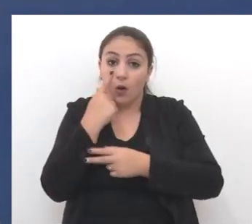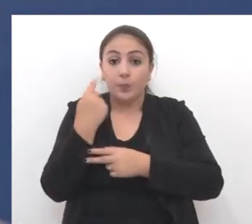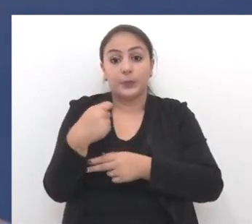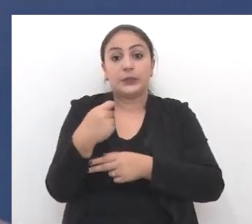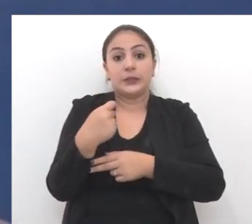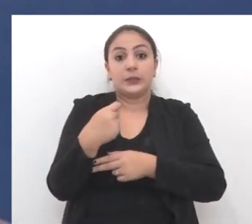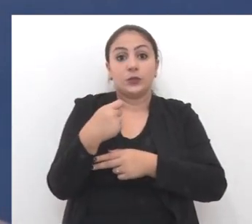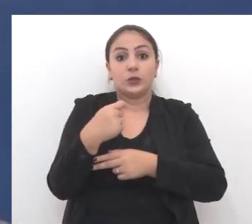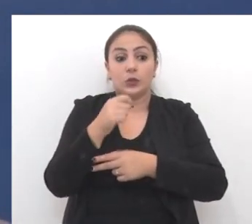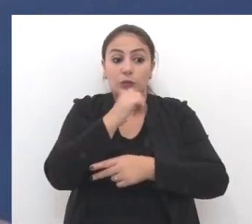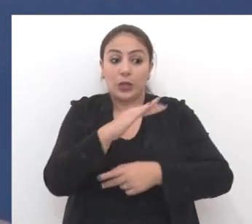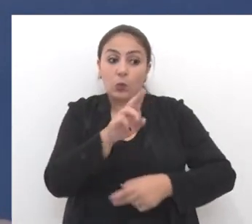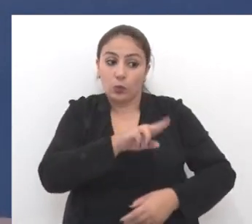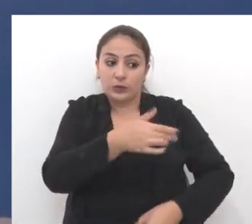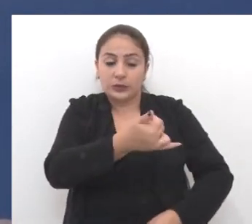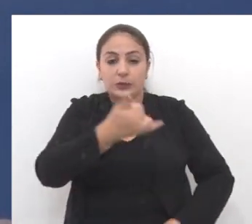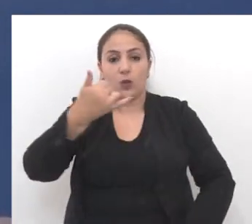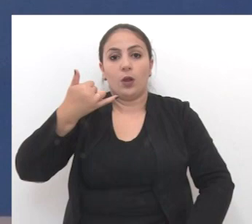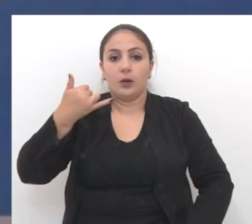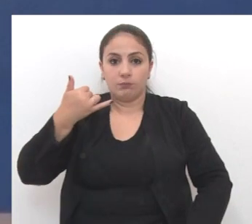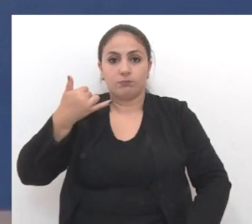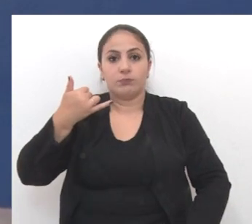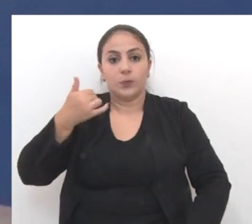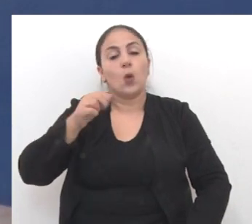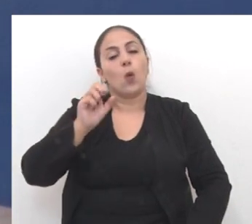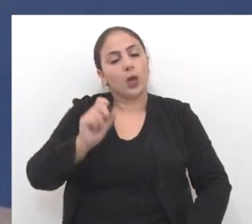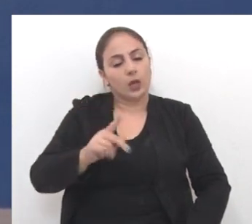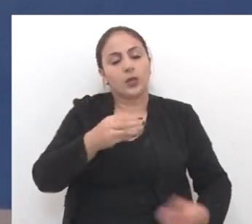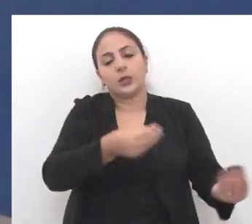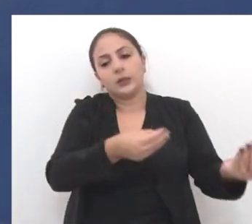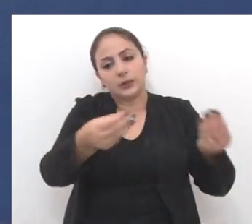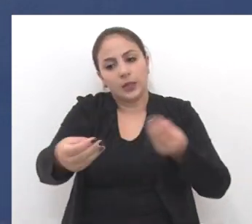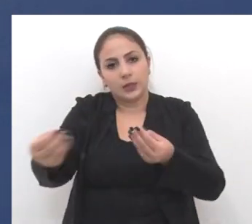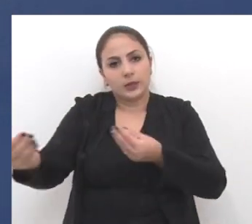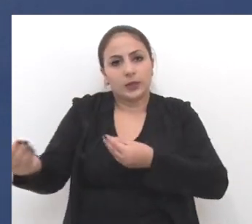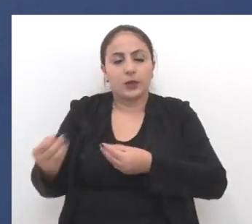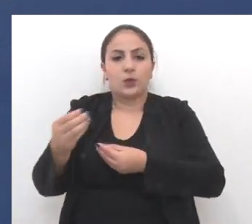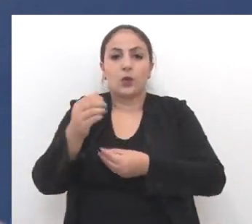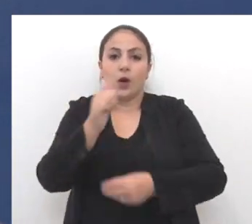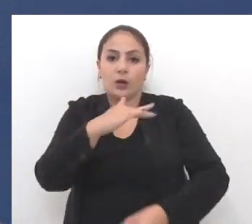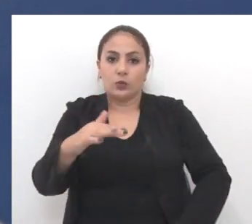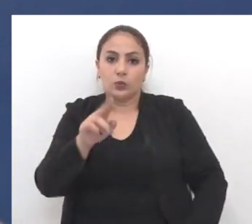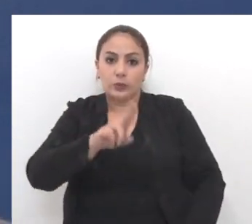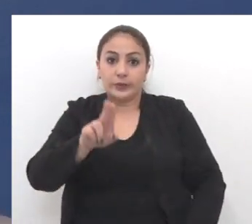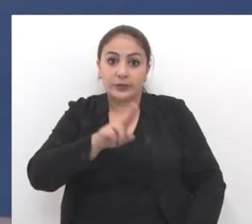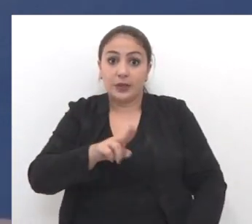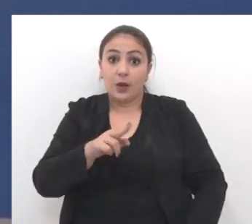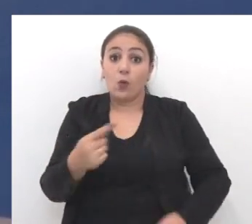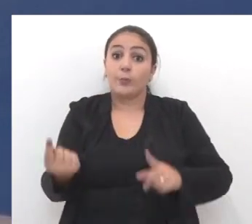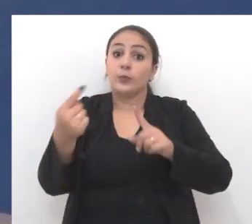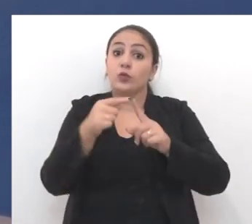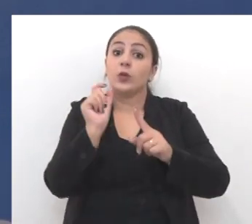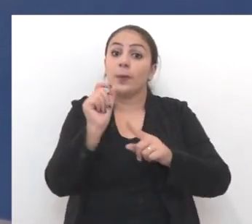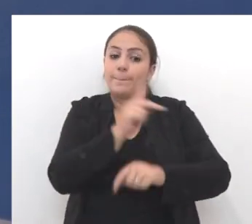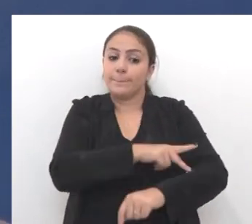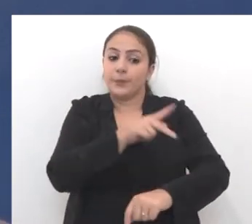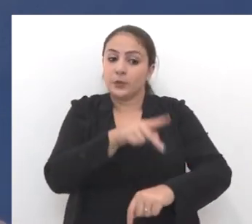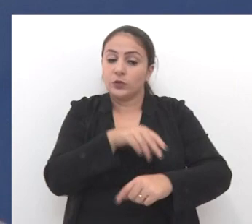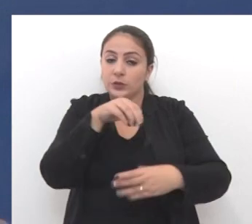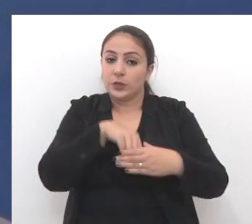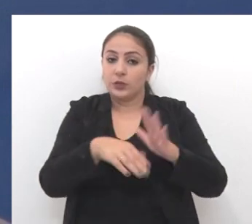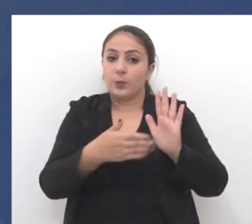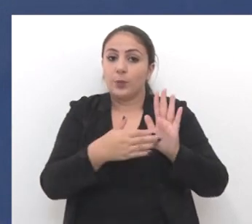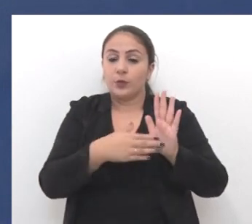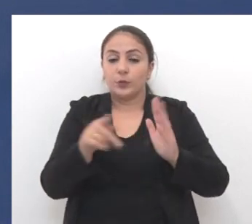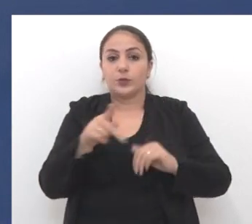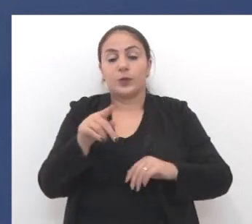necessita que os alunos estejam com celulares, é entregue para os alunos celulares, para eles utilizarem com um fim pedagógico dentro